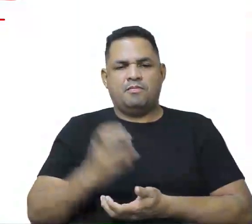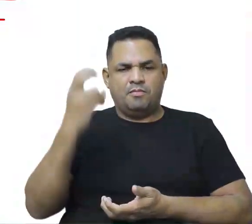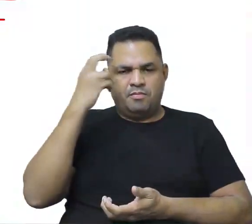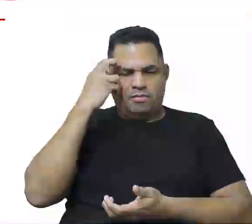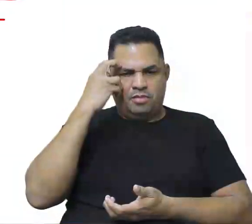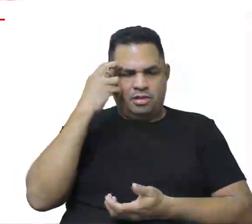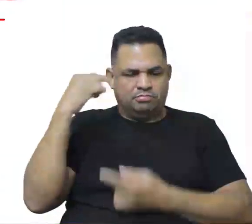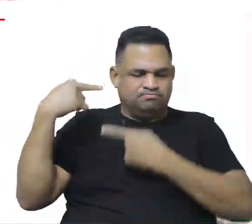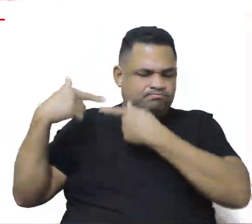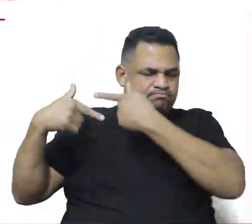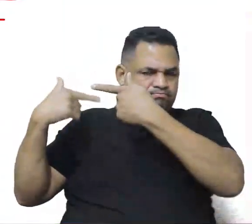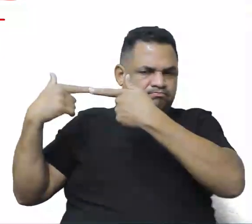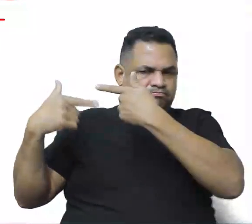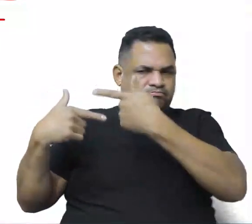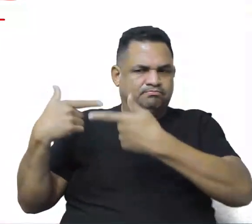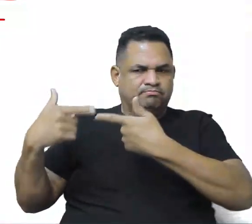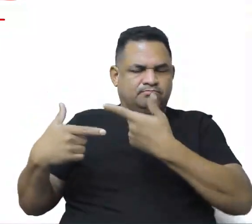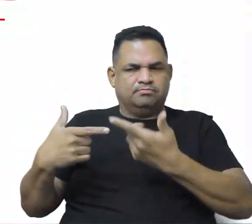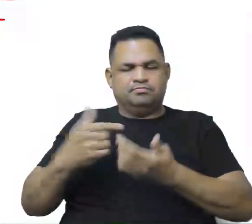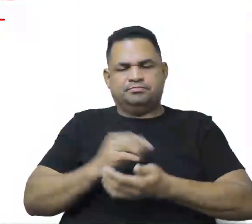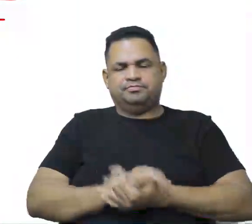né? Que está ali